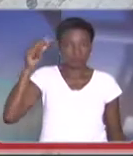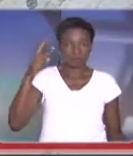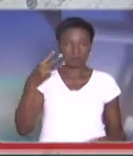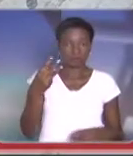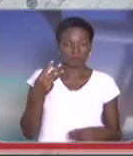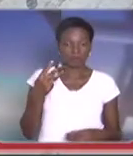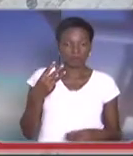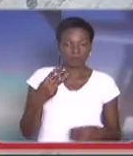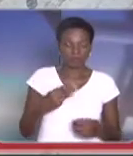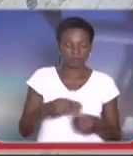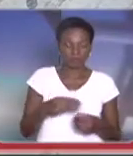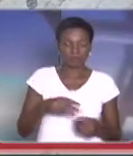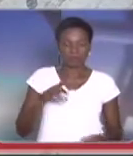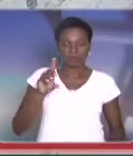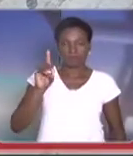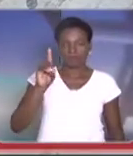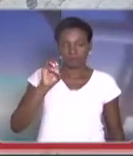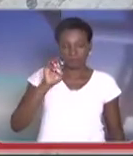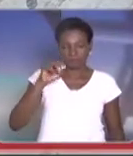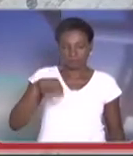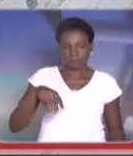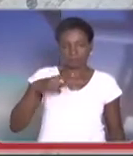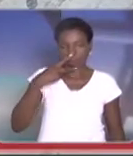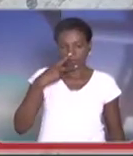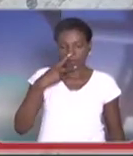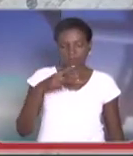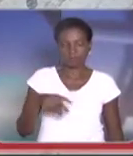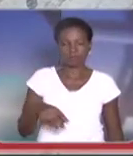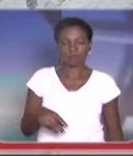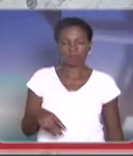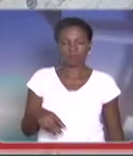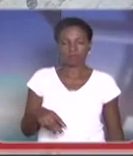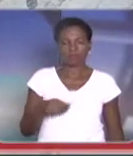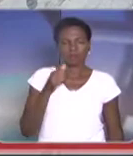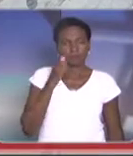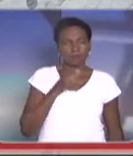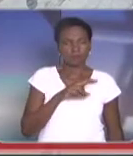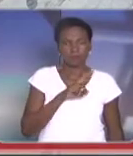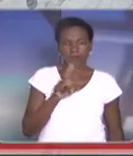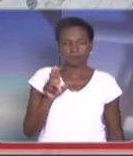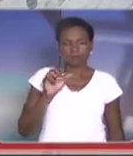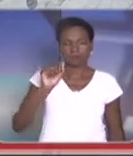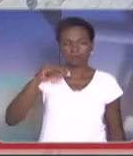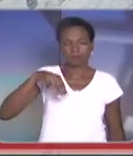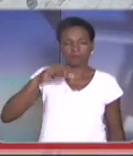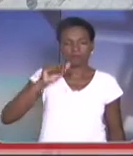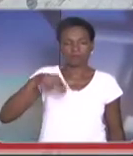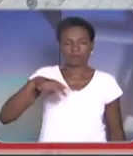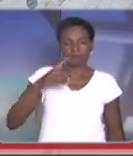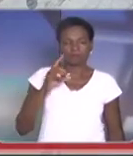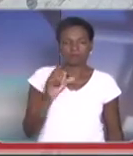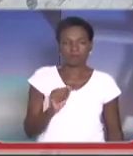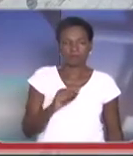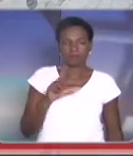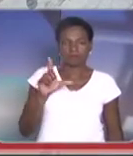que é do DEM, a prefeita Amanda Lima de Oliveira,